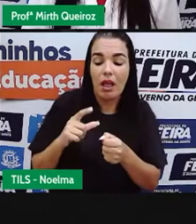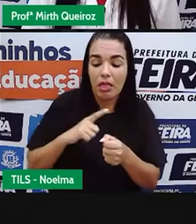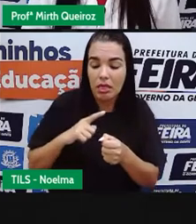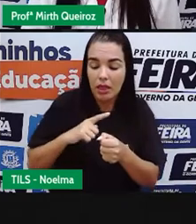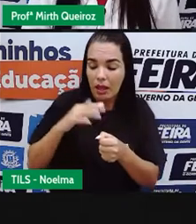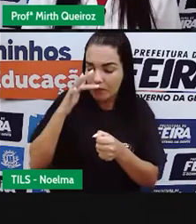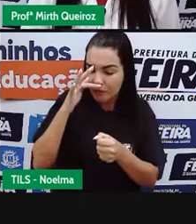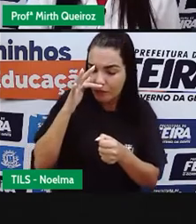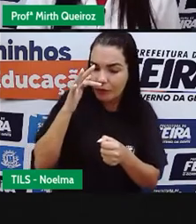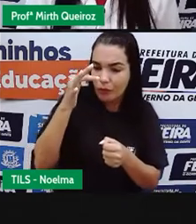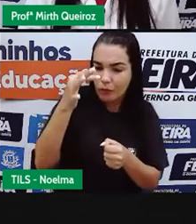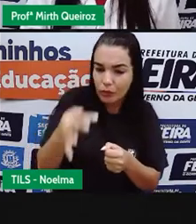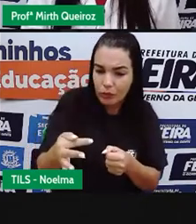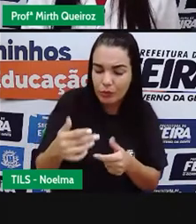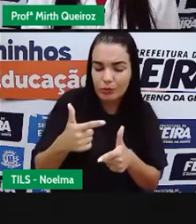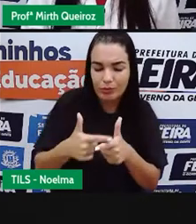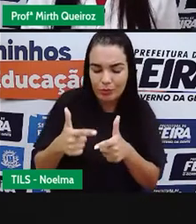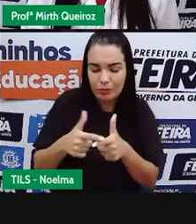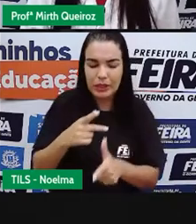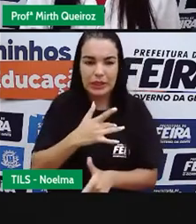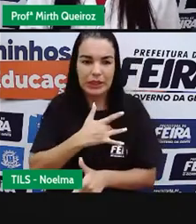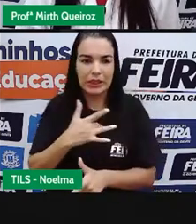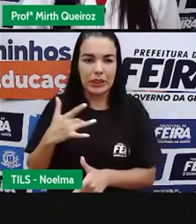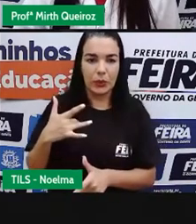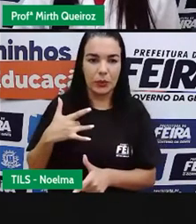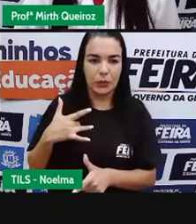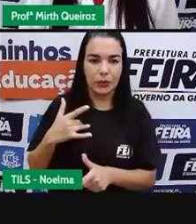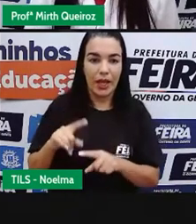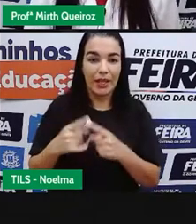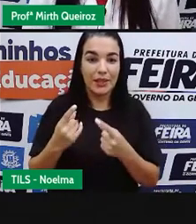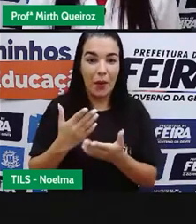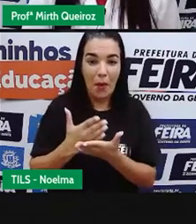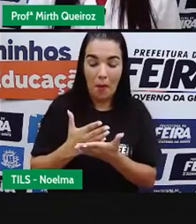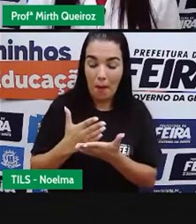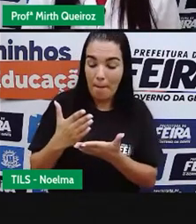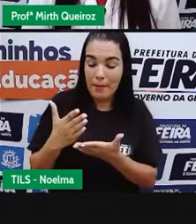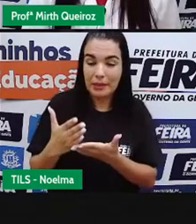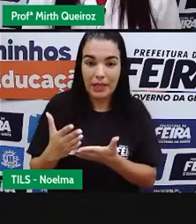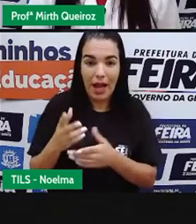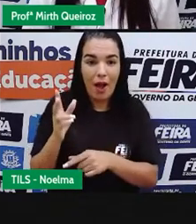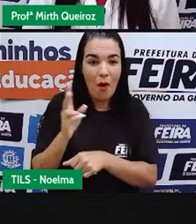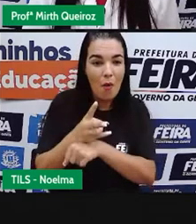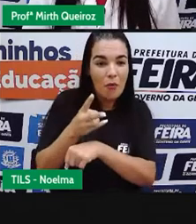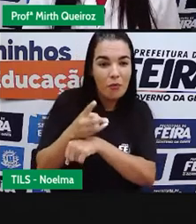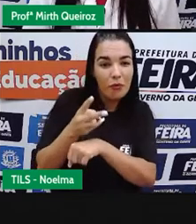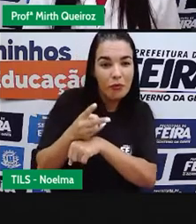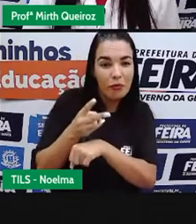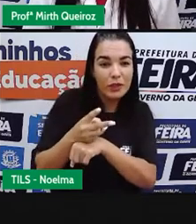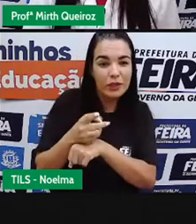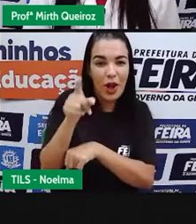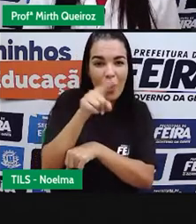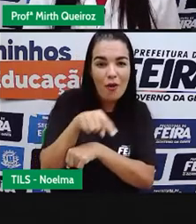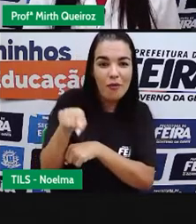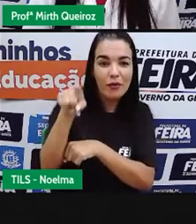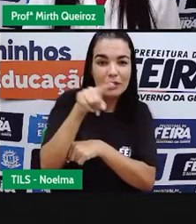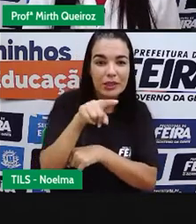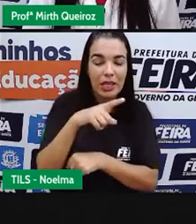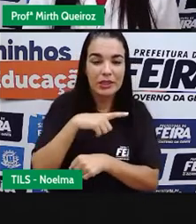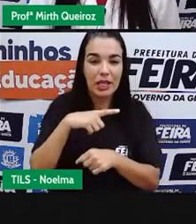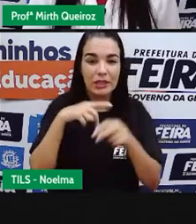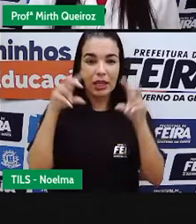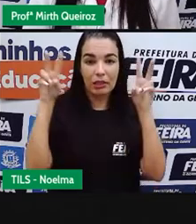à nossa saúde, certo? E para começar, a Pró trouxe aqui um vídeo para vocês sobre